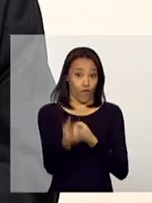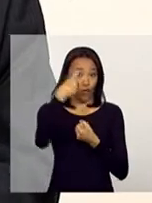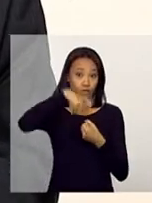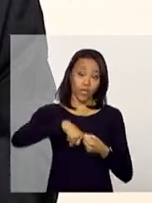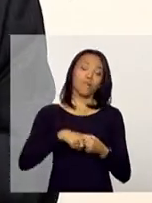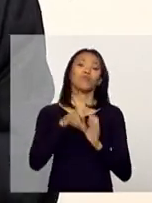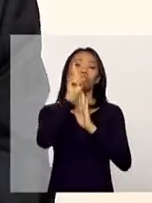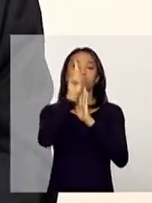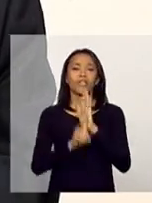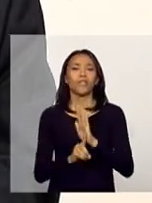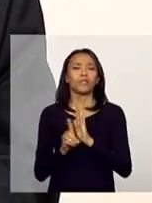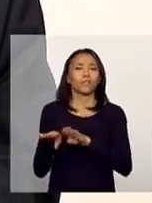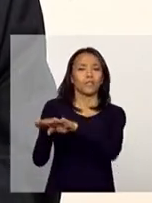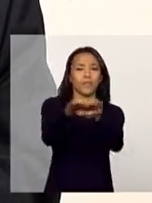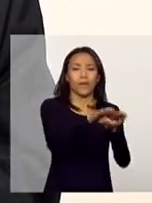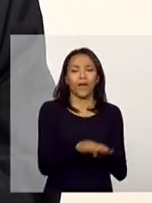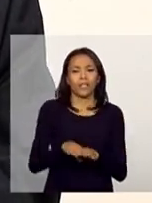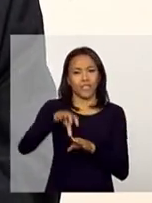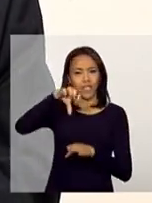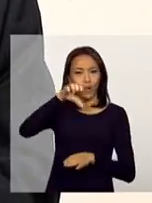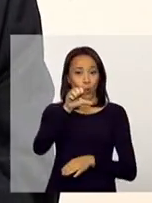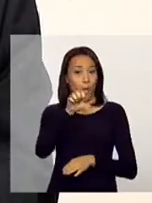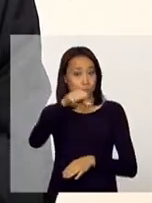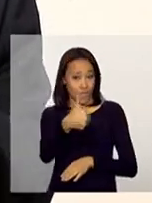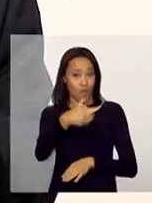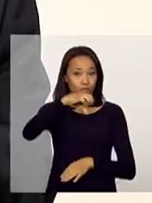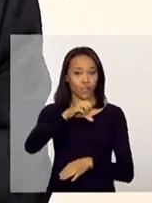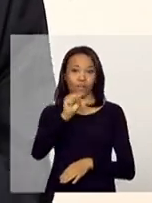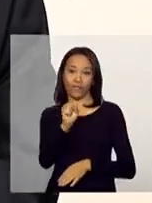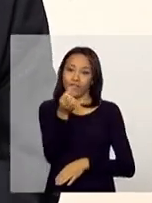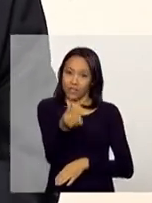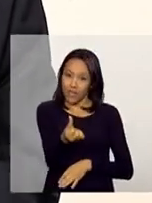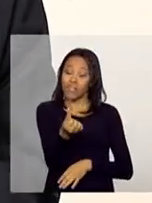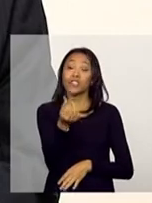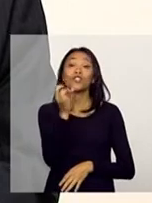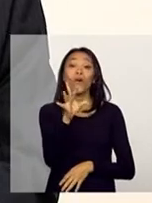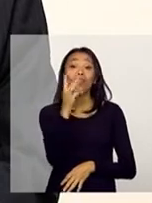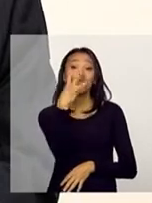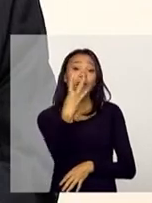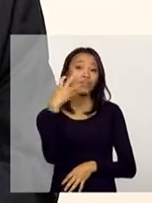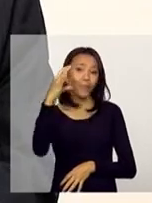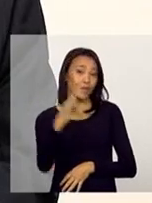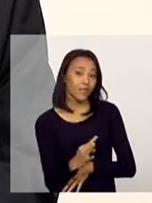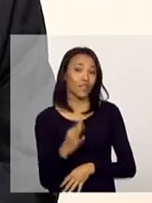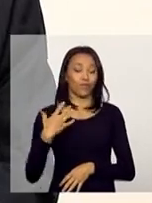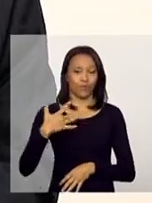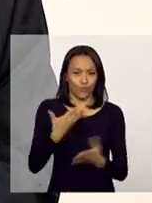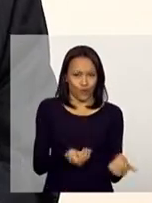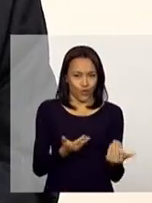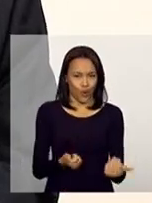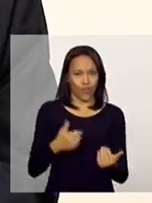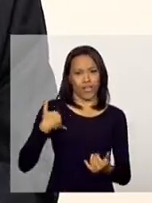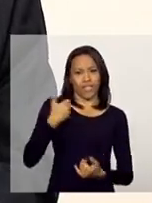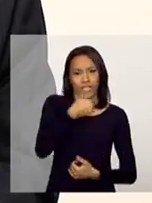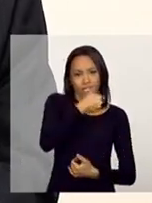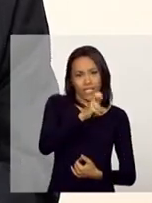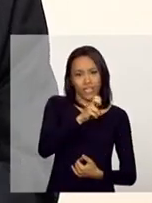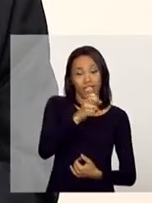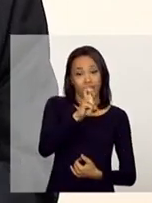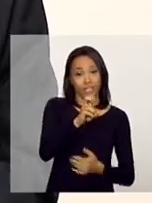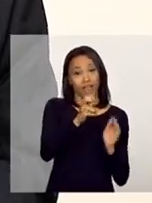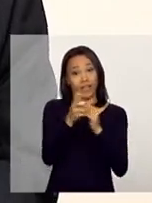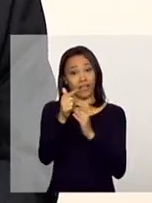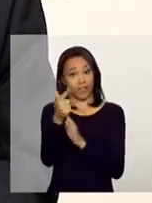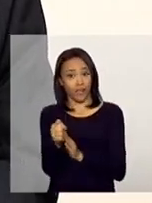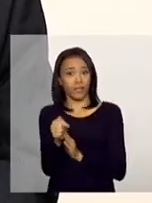anos 80 e 86, 1986, somente 3% dos jovens de 15 a 17 anos de idade estavam no ensino médio.